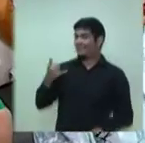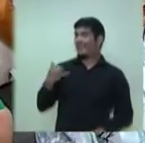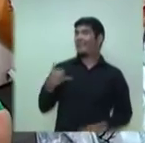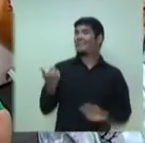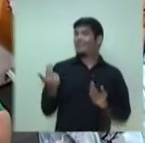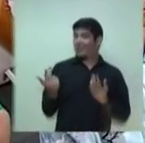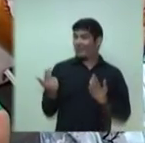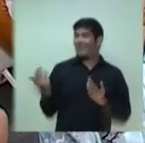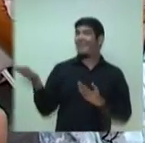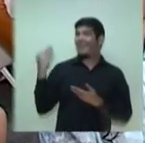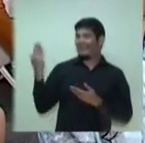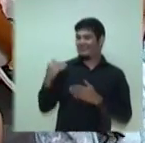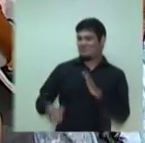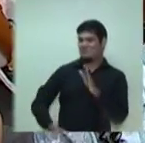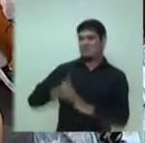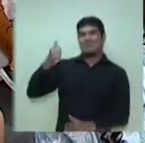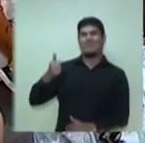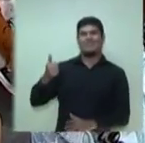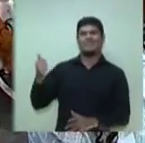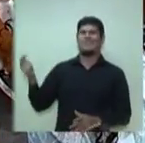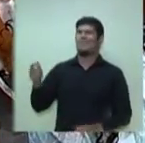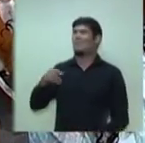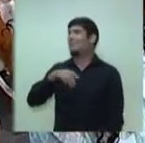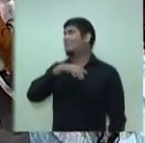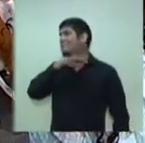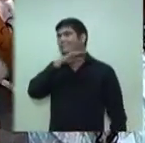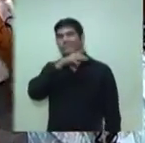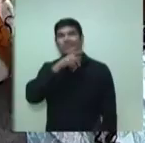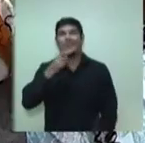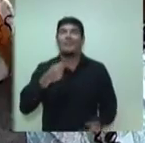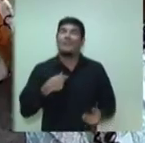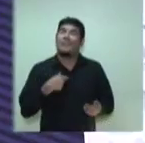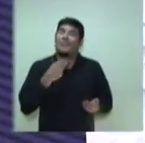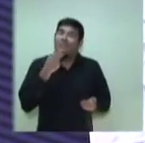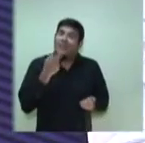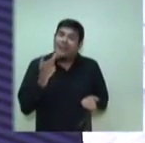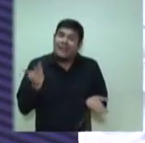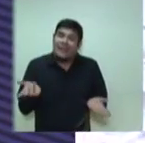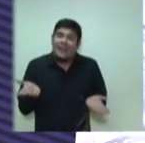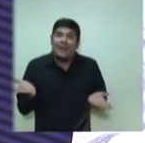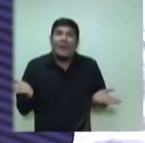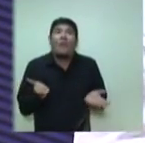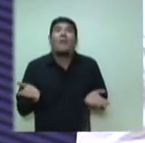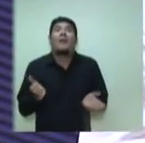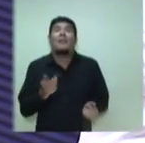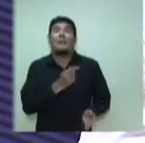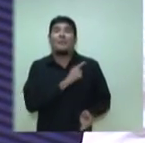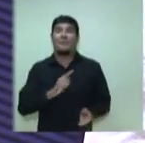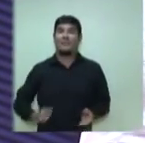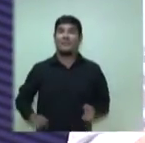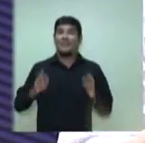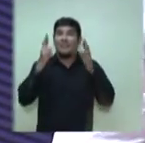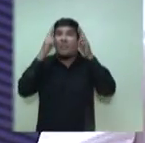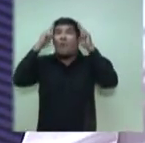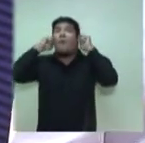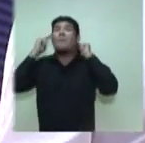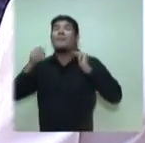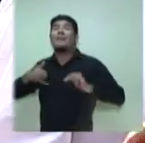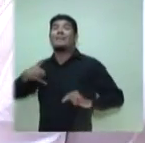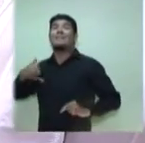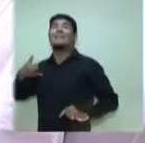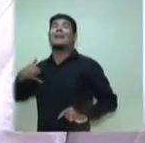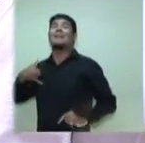contra a minha candidatura porque foi uma gestão muito ruim. Mas eu poderia citar a atual prefeita de Roma, que tem 37 anos. O atual